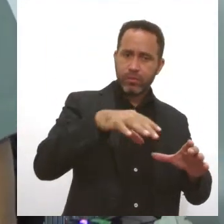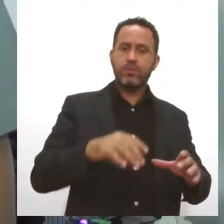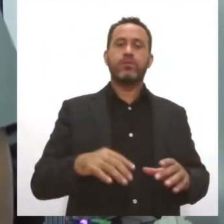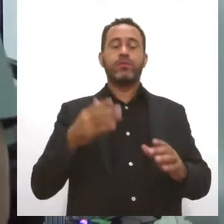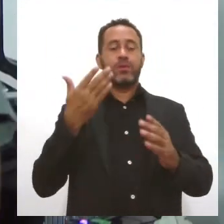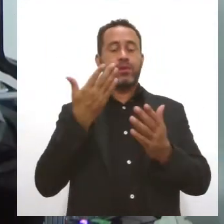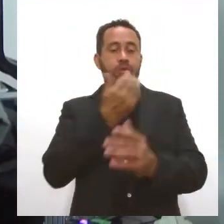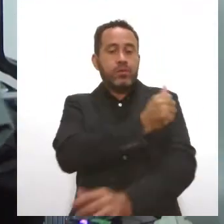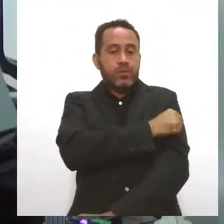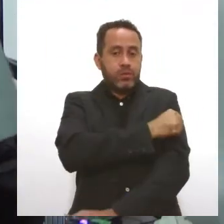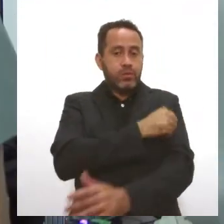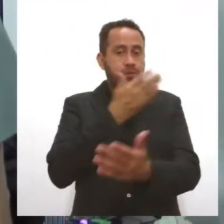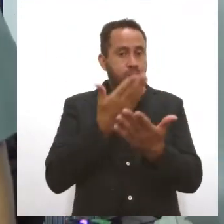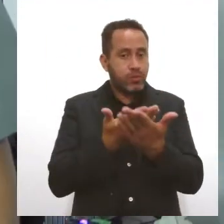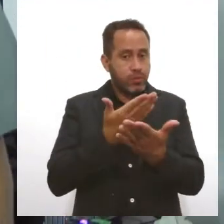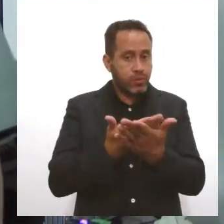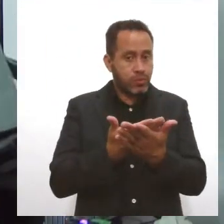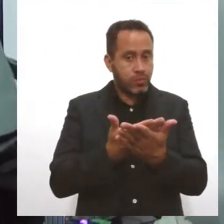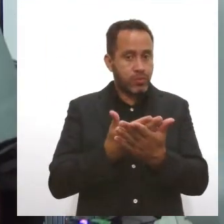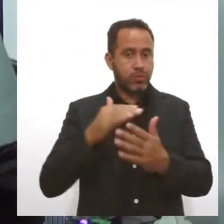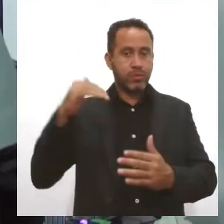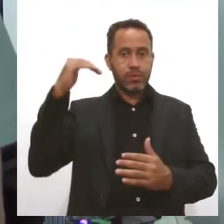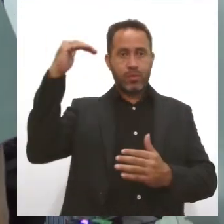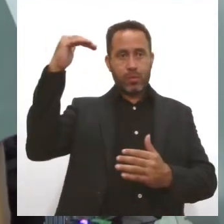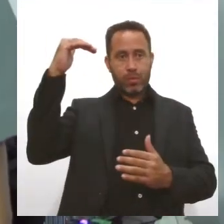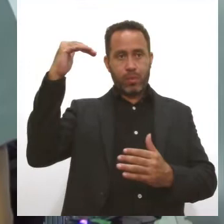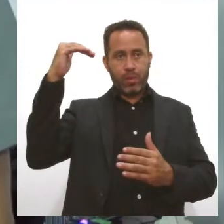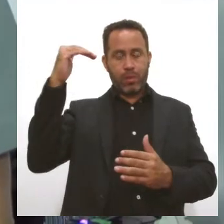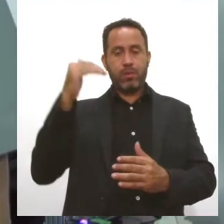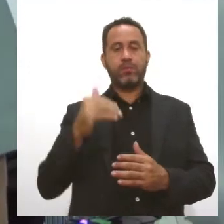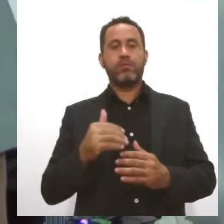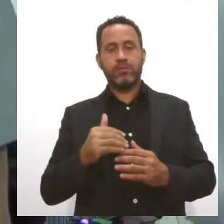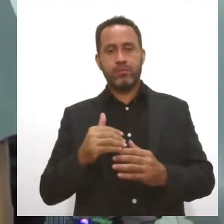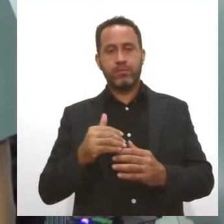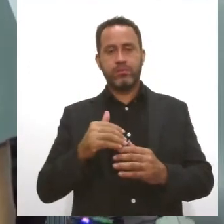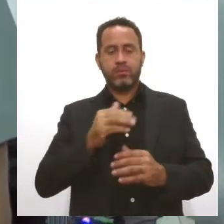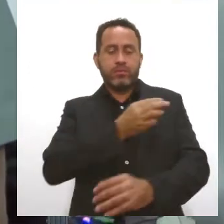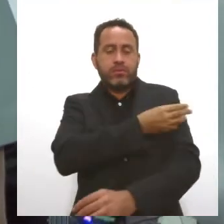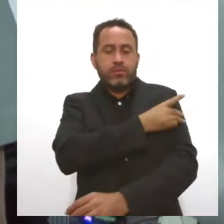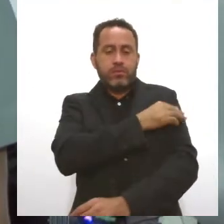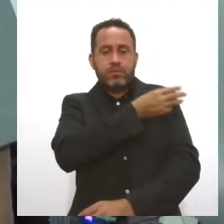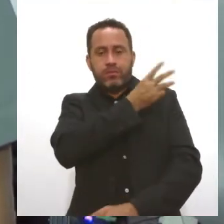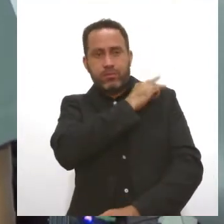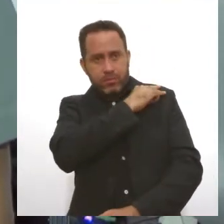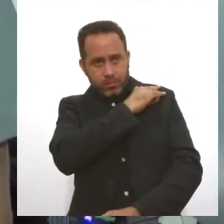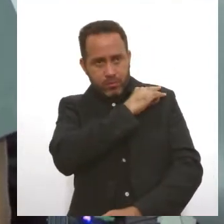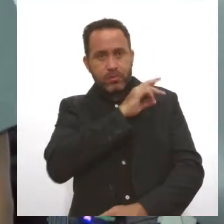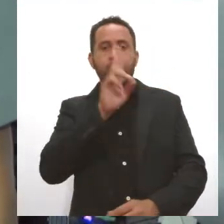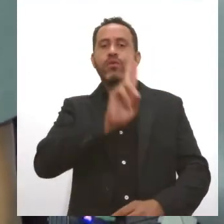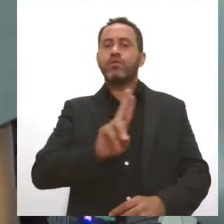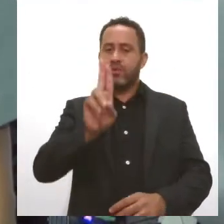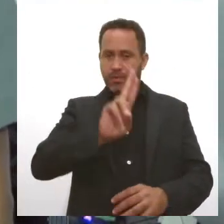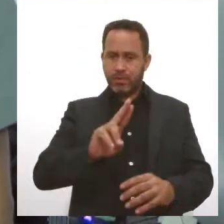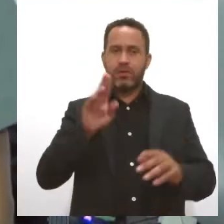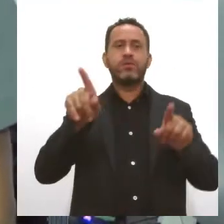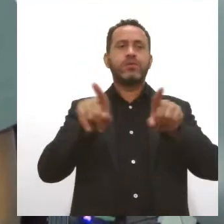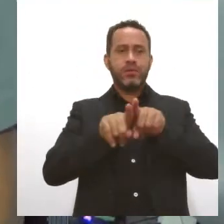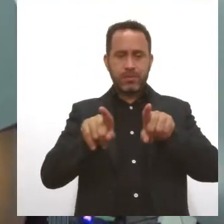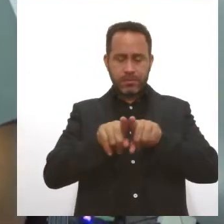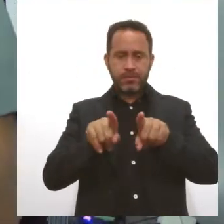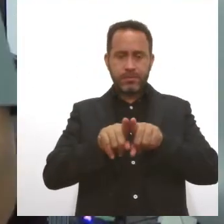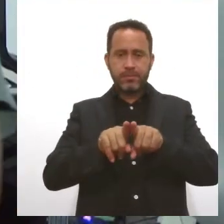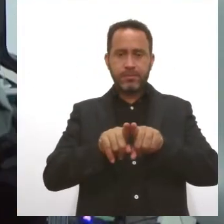estudantes de maior grau, ensino médio, tantos universitários também, assim